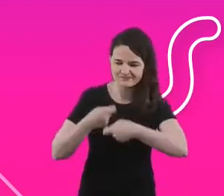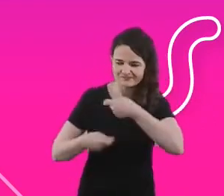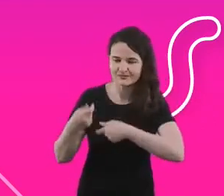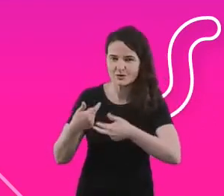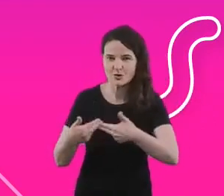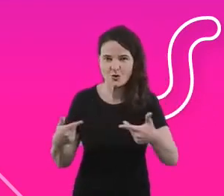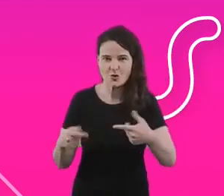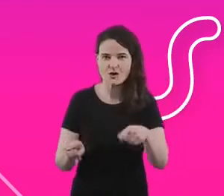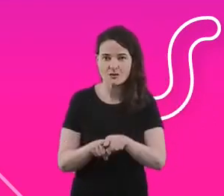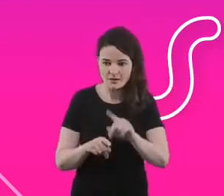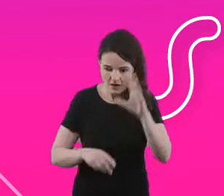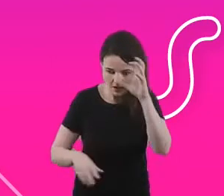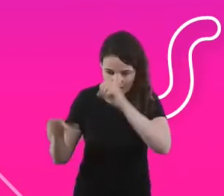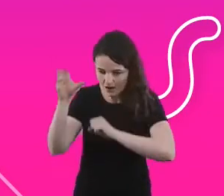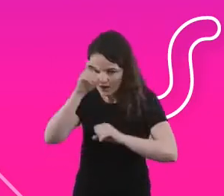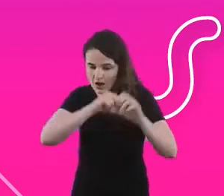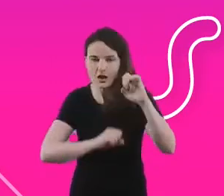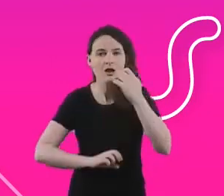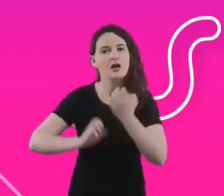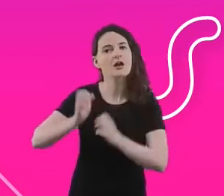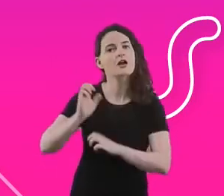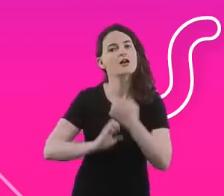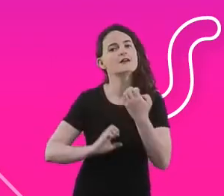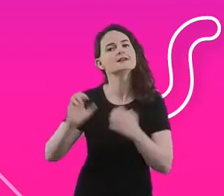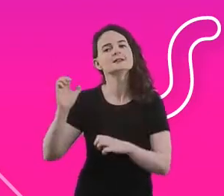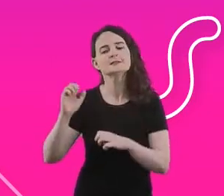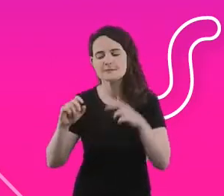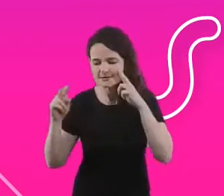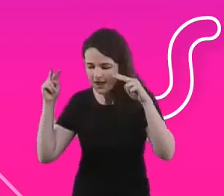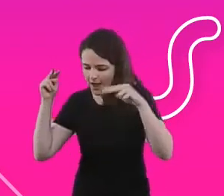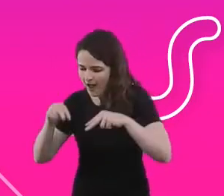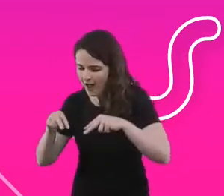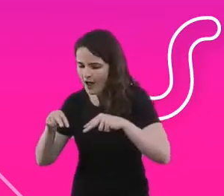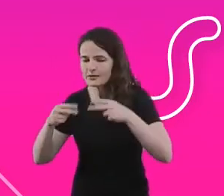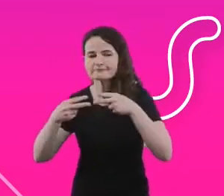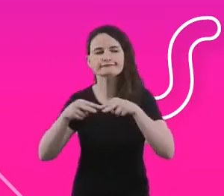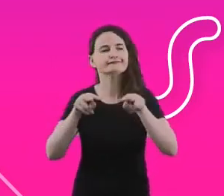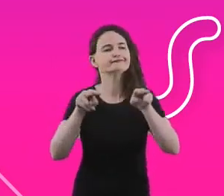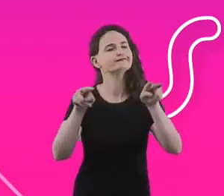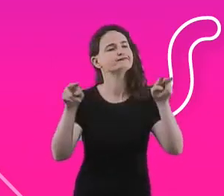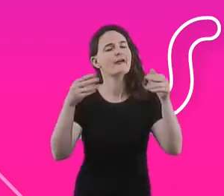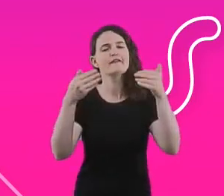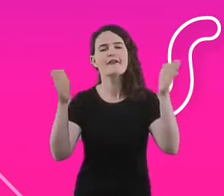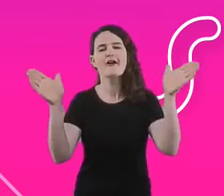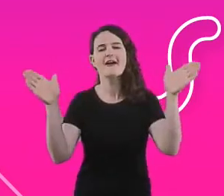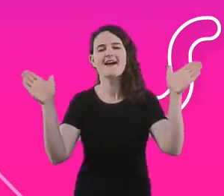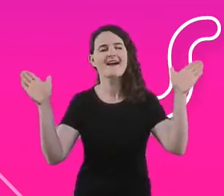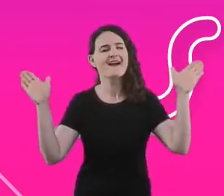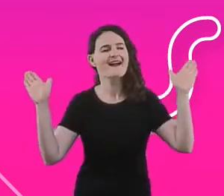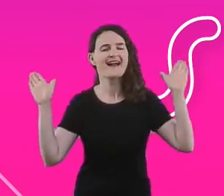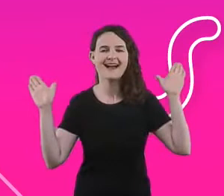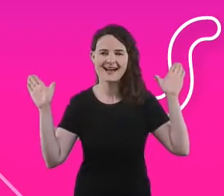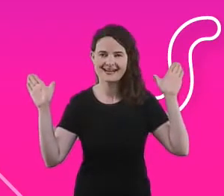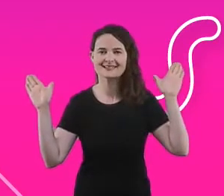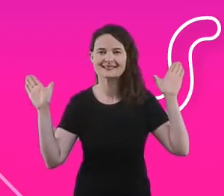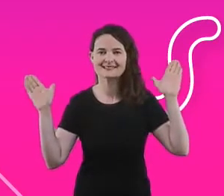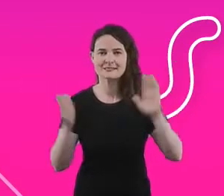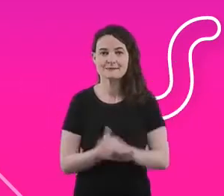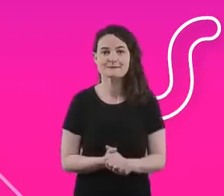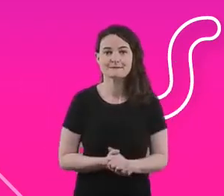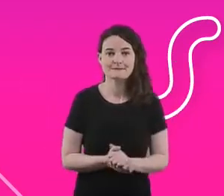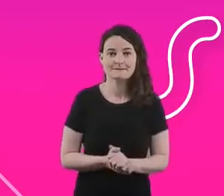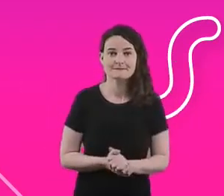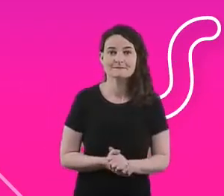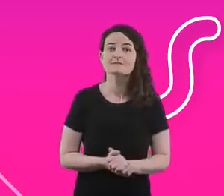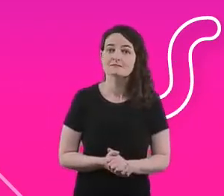fábricas, a gente aprendeu a olhar para fora, e é um pouco disso que a gente está falando aqui, um momento que incomodou a gente fazer muito bem